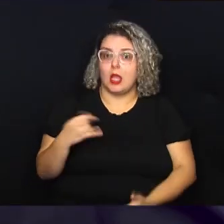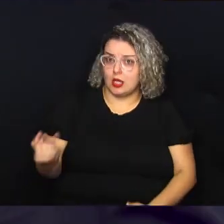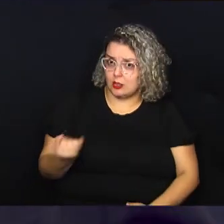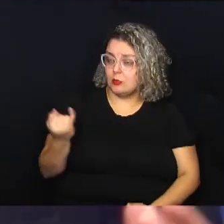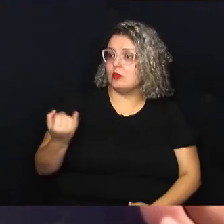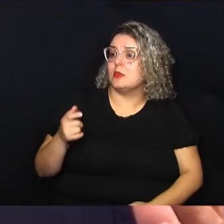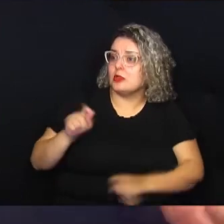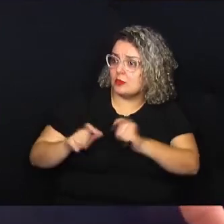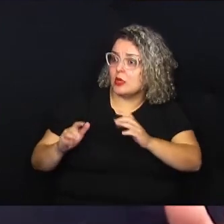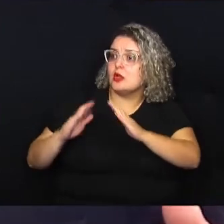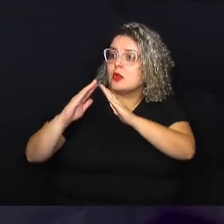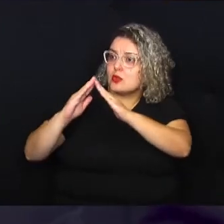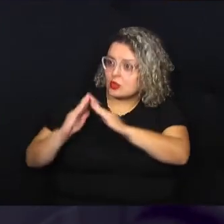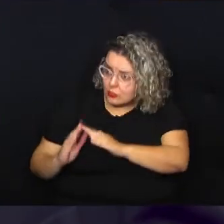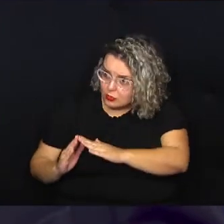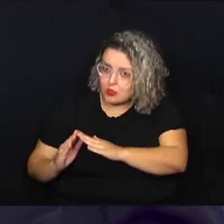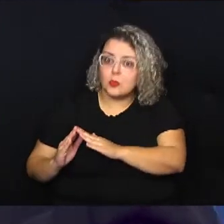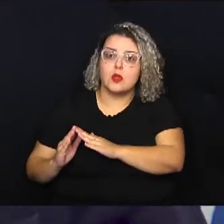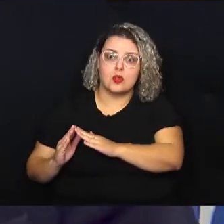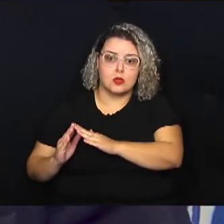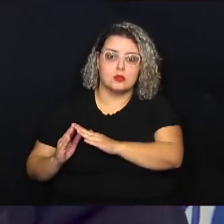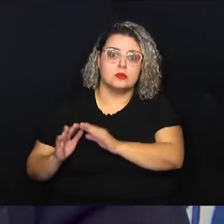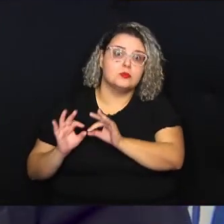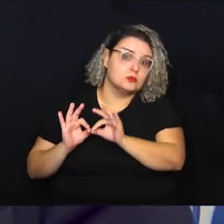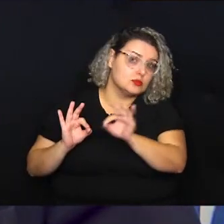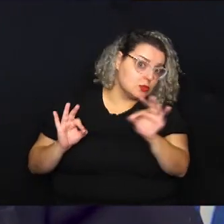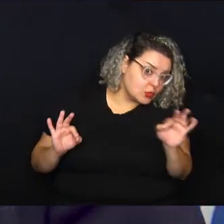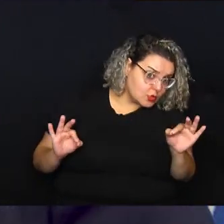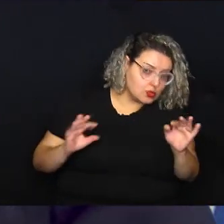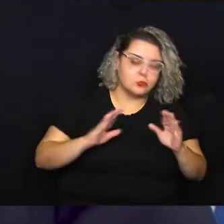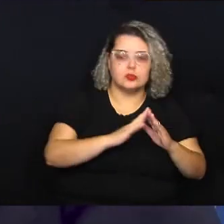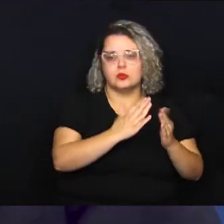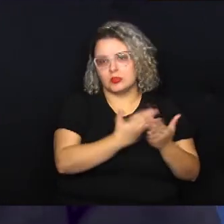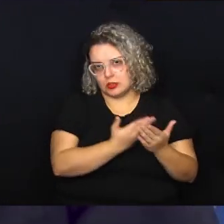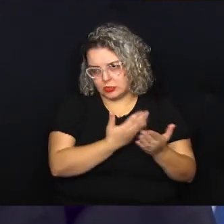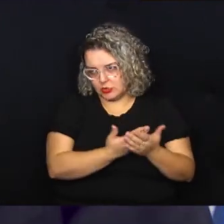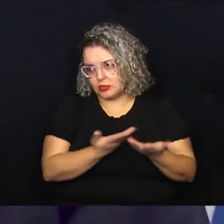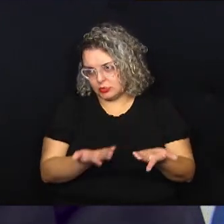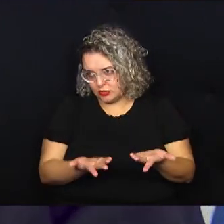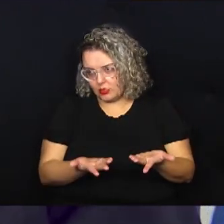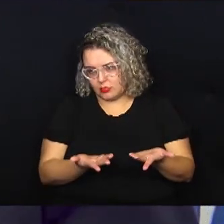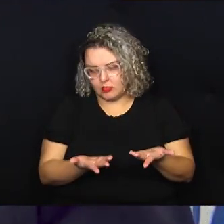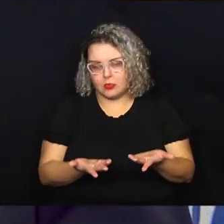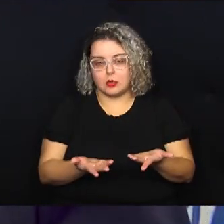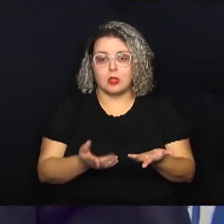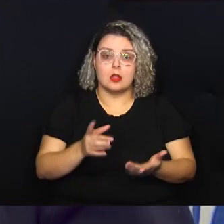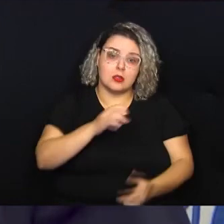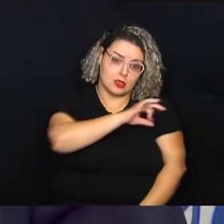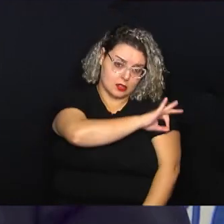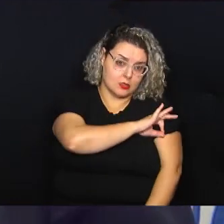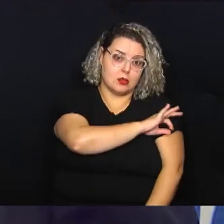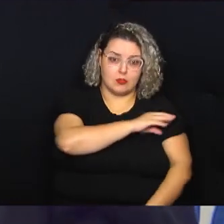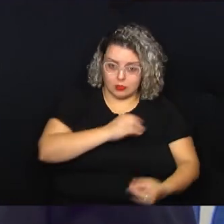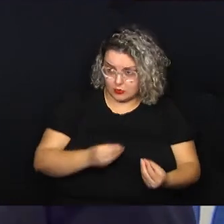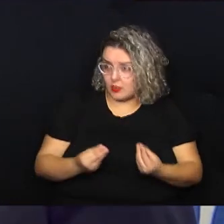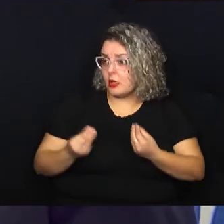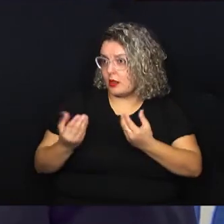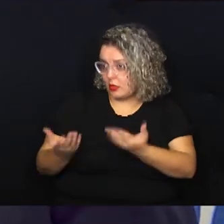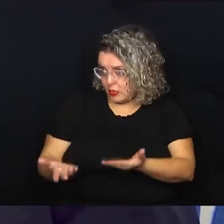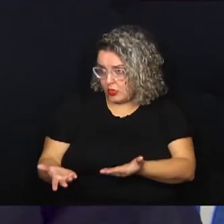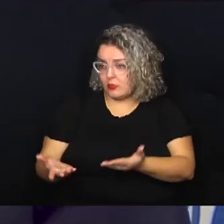moram a certa distância da escola que estudam e a Prefeitura oferece isso para um